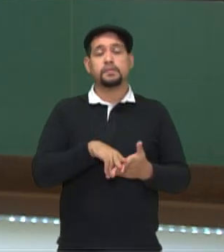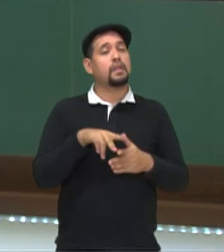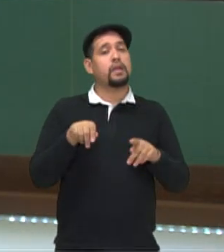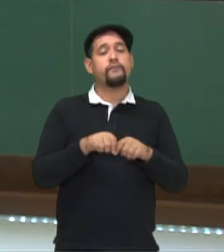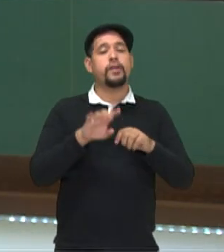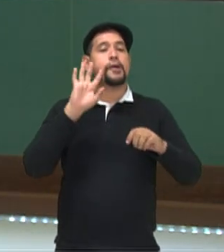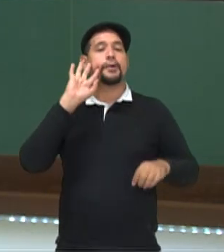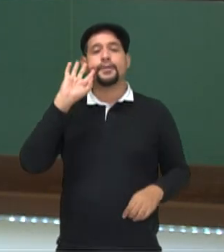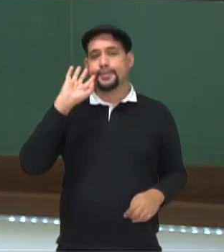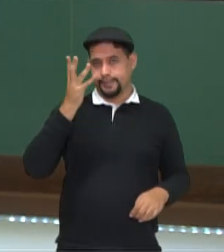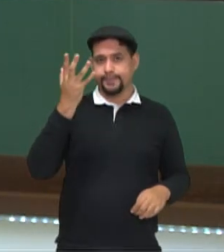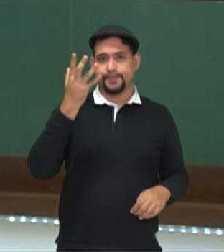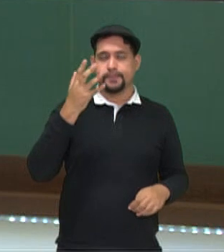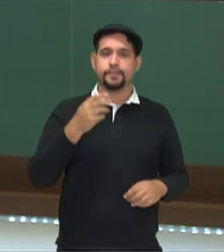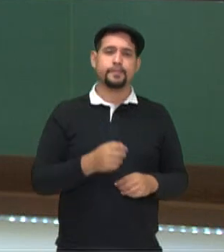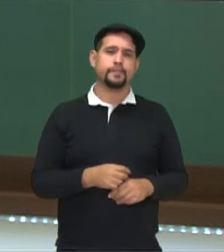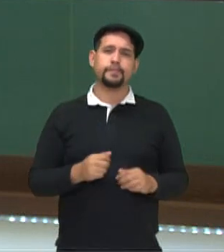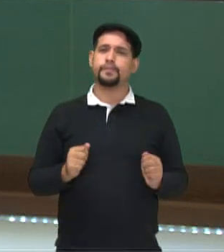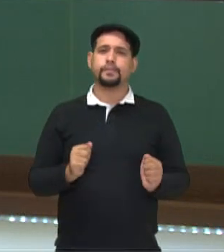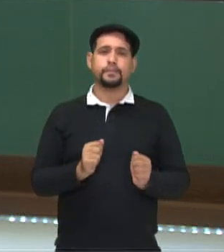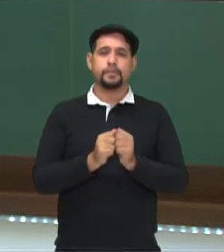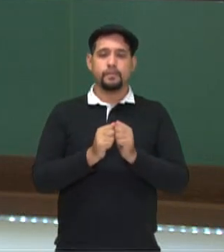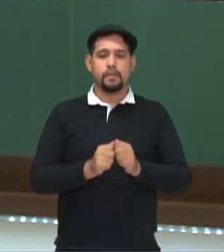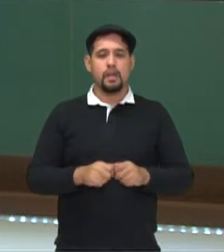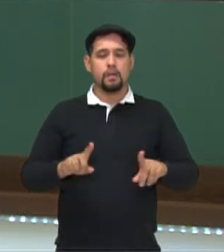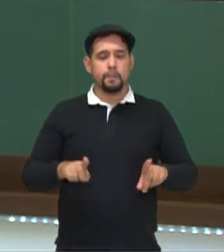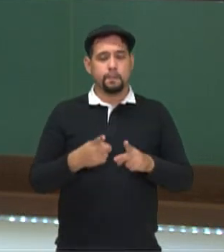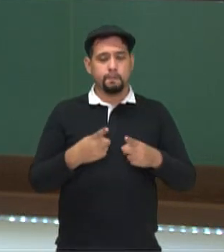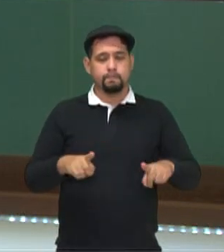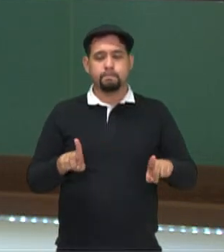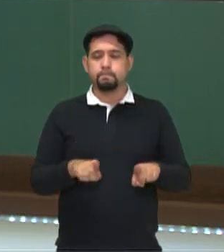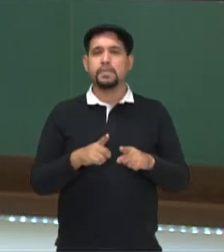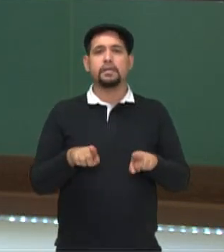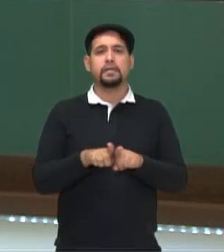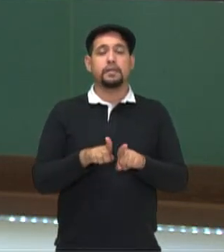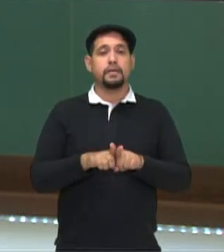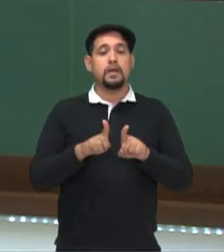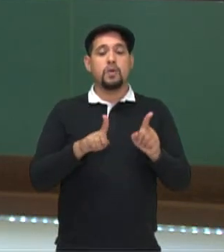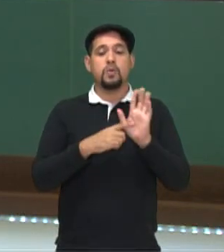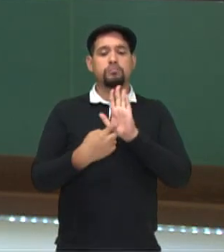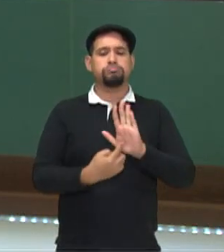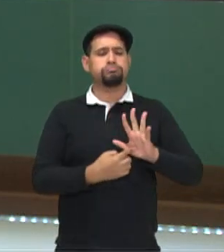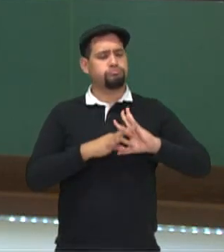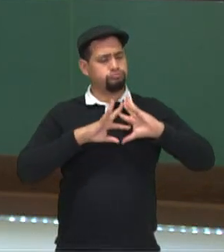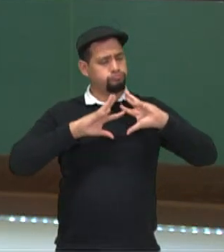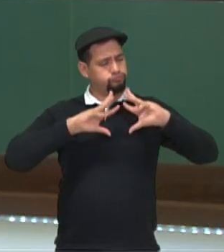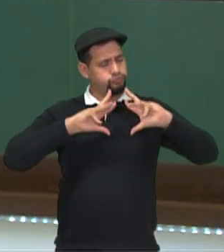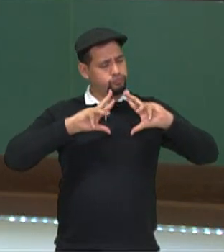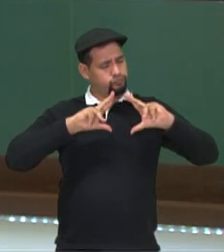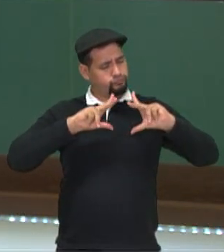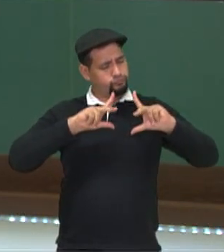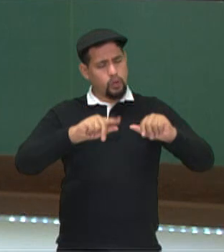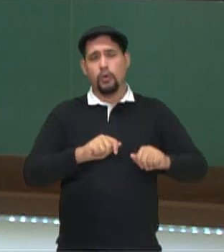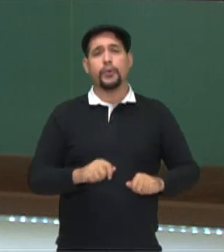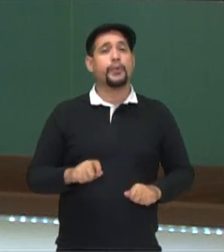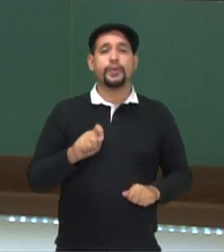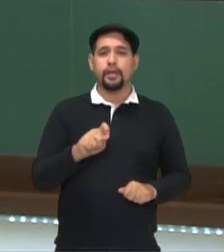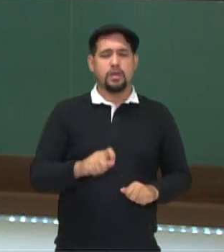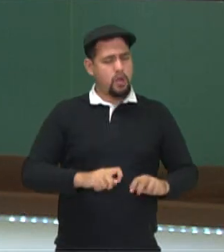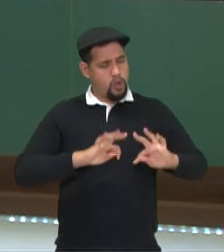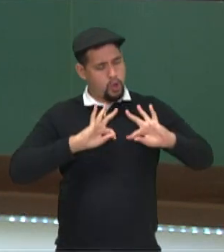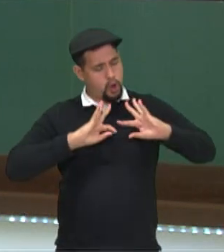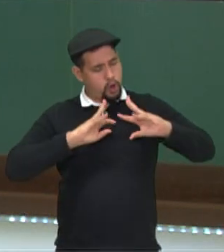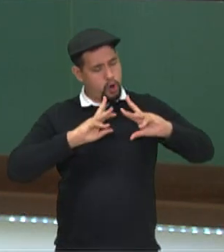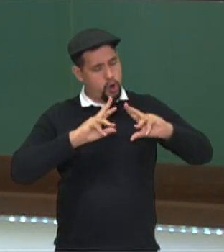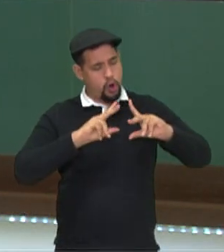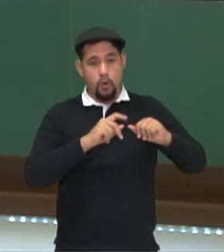vai acontecer dentro do ritmo do tempo, explorando todas aquelas, né? Explorando